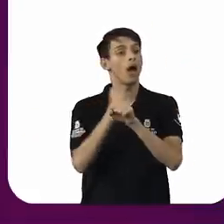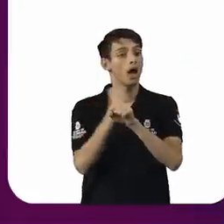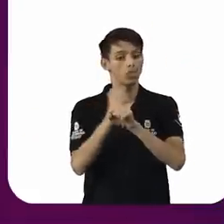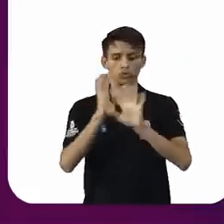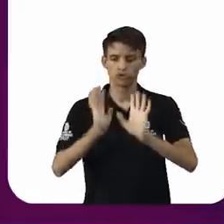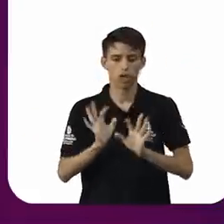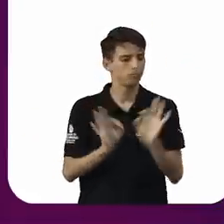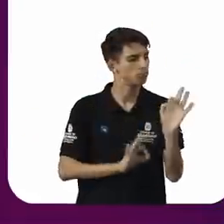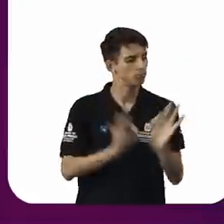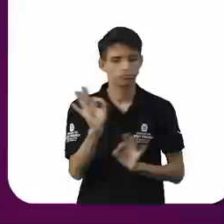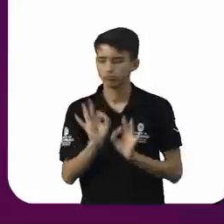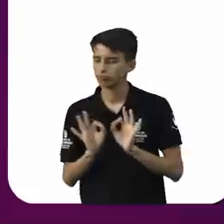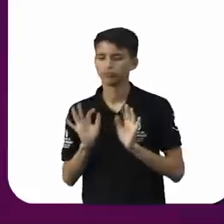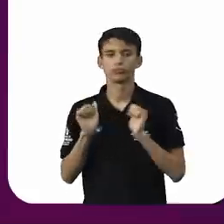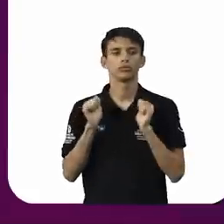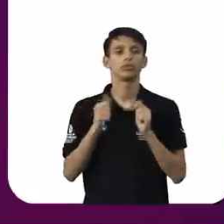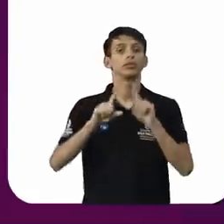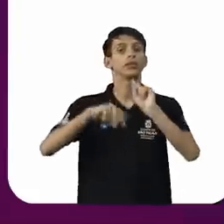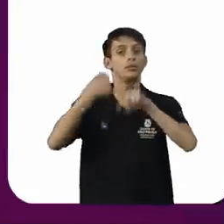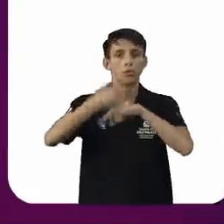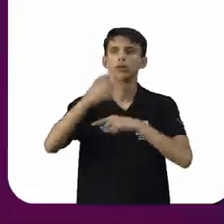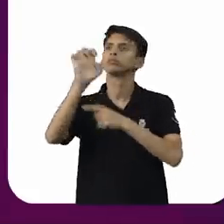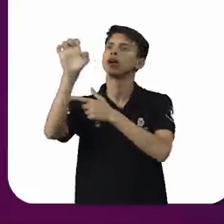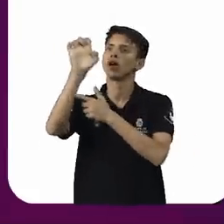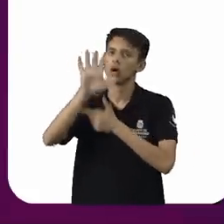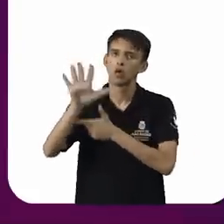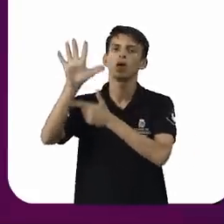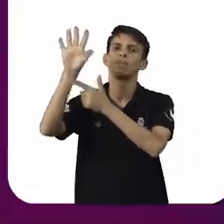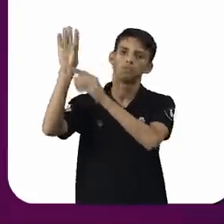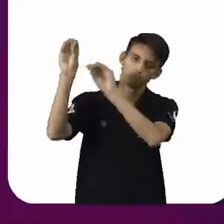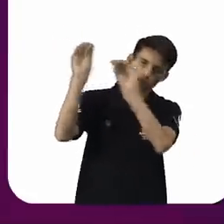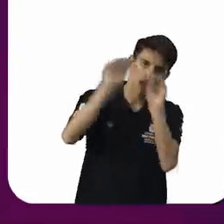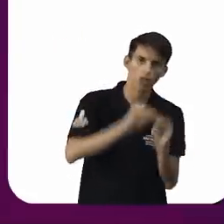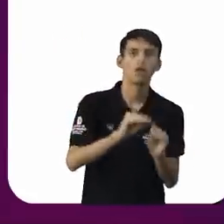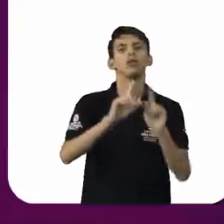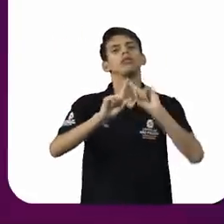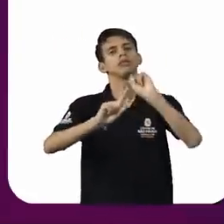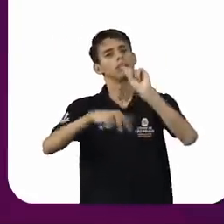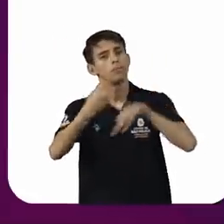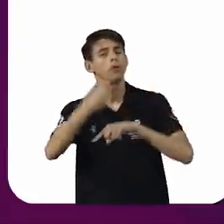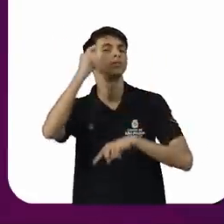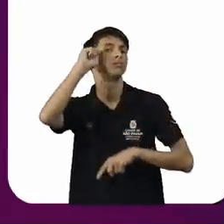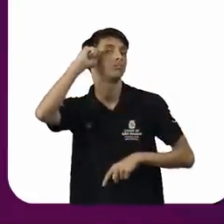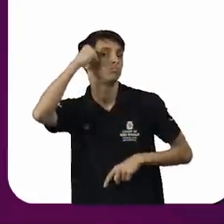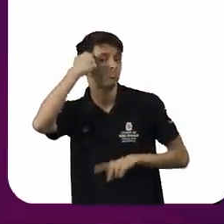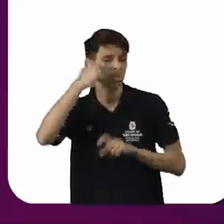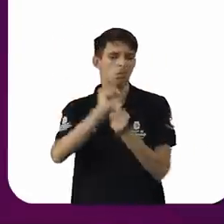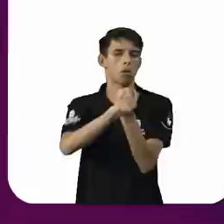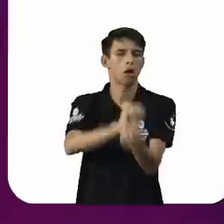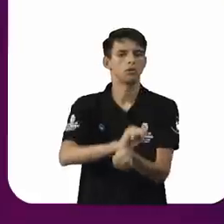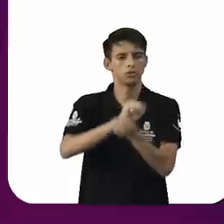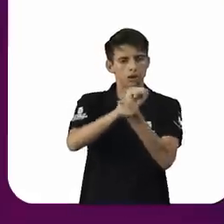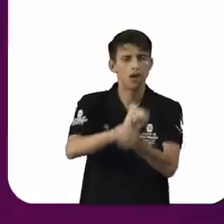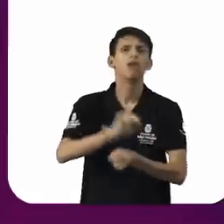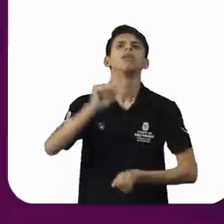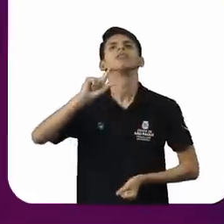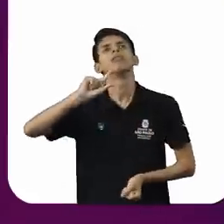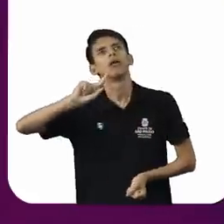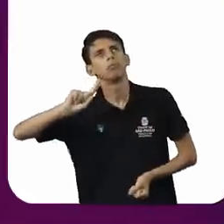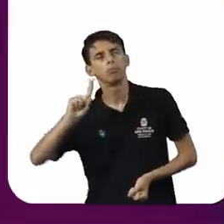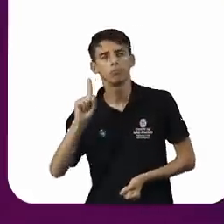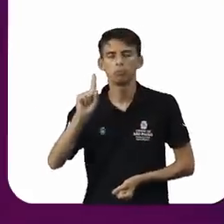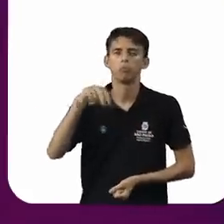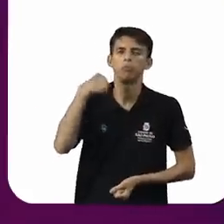Depois nós tivemos os europeus, depois nós tivemos os pretos e pretas escravizados, depois nós tivemos